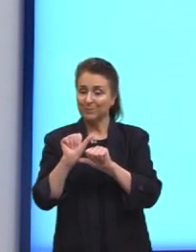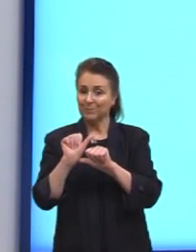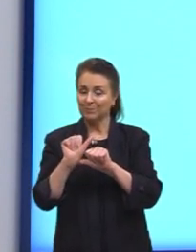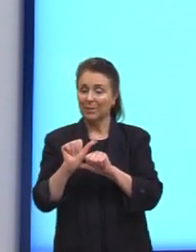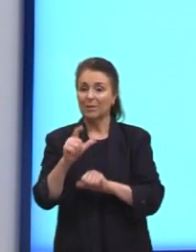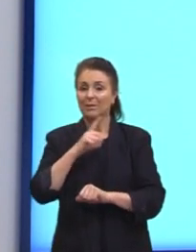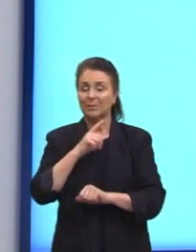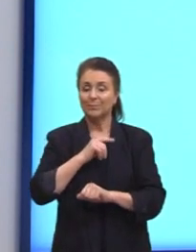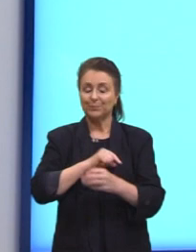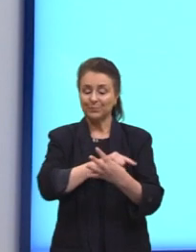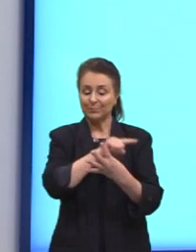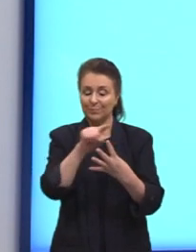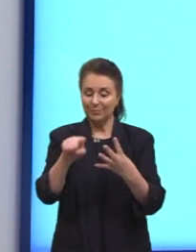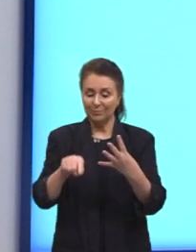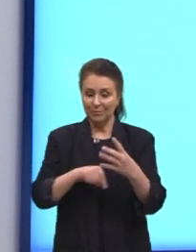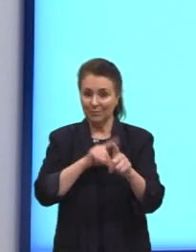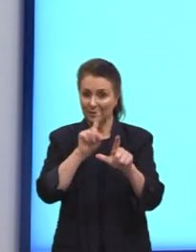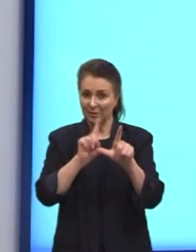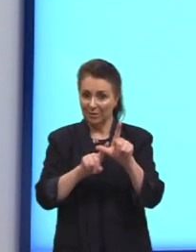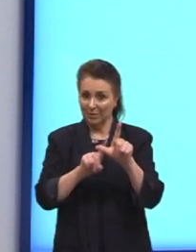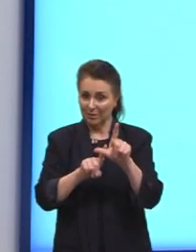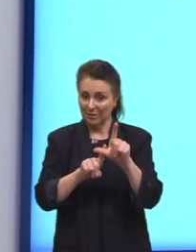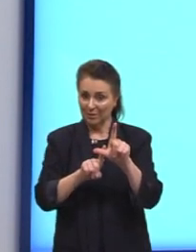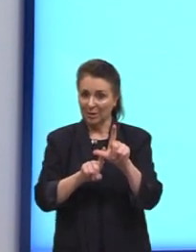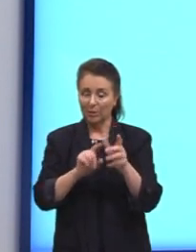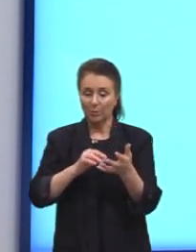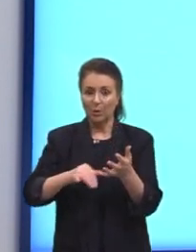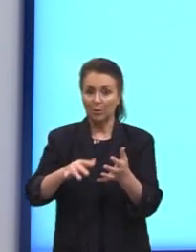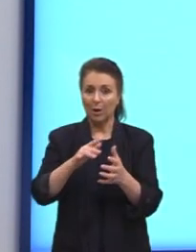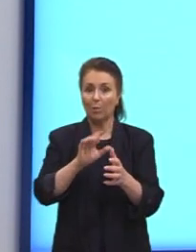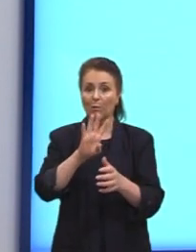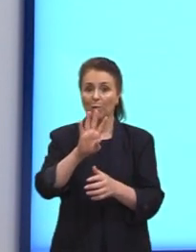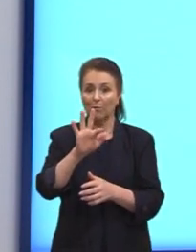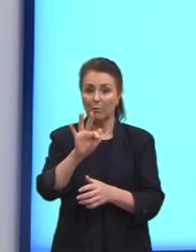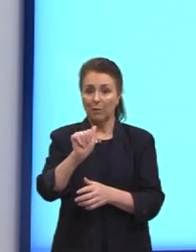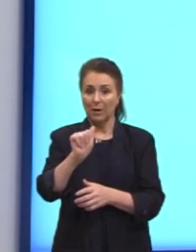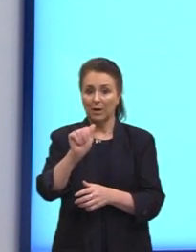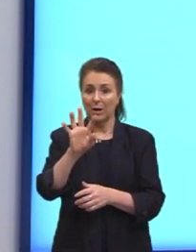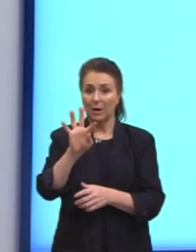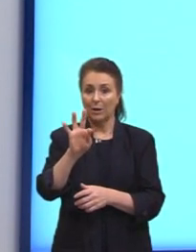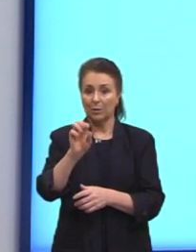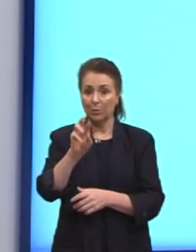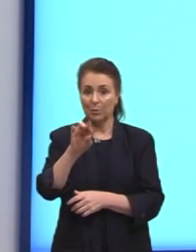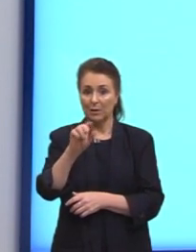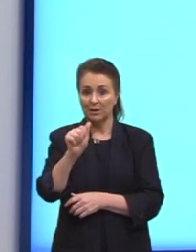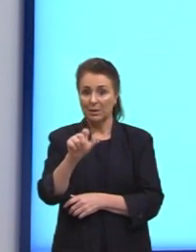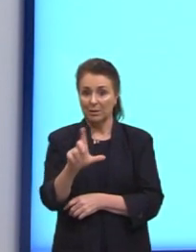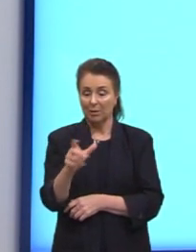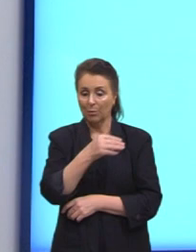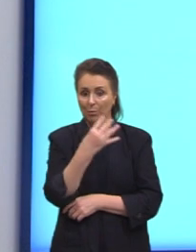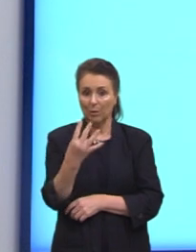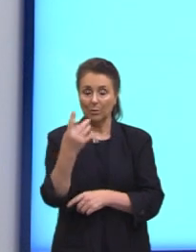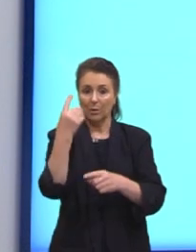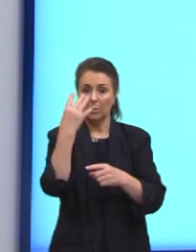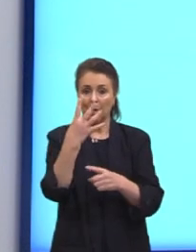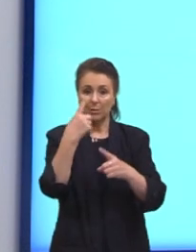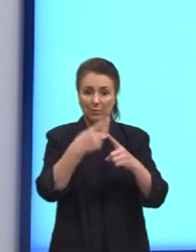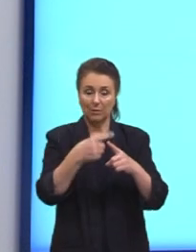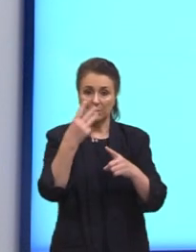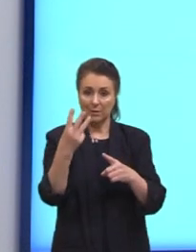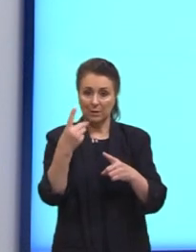eu tenho somente quatro letras, a gente calcula o fatorial de 4. Que é, então, 4 vezes 3,